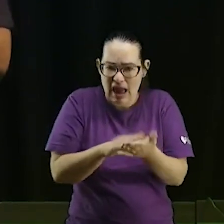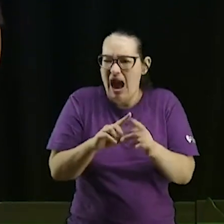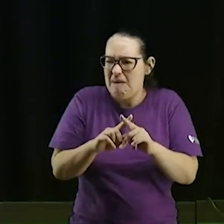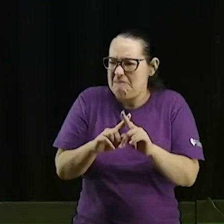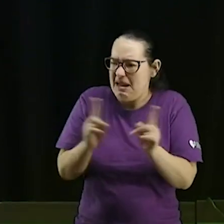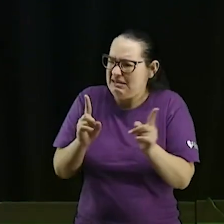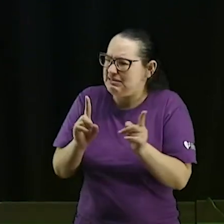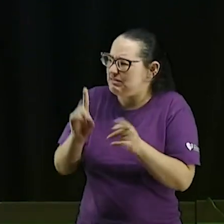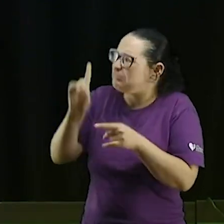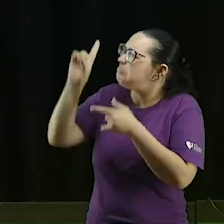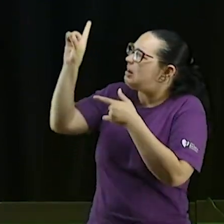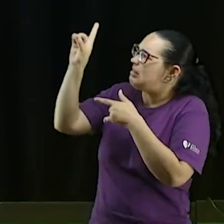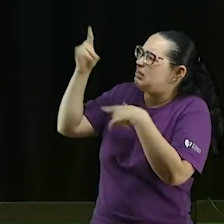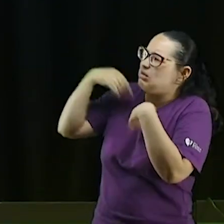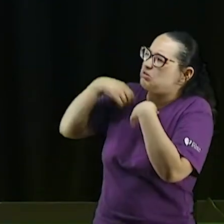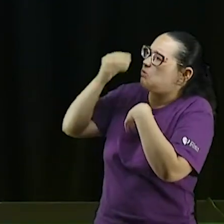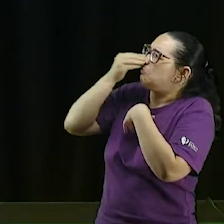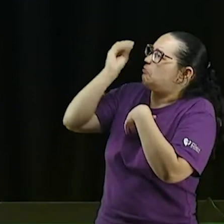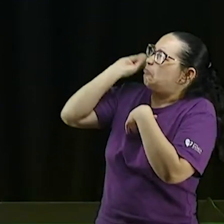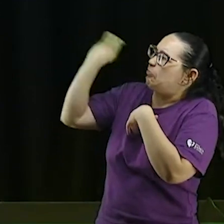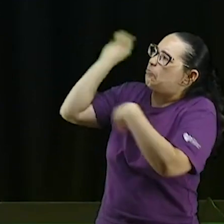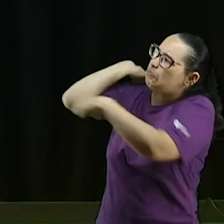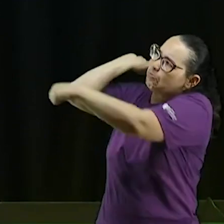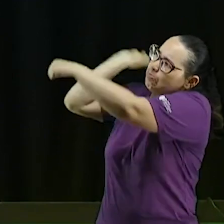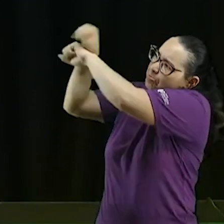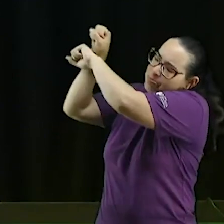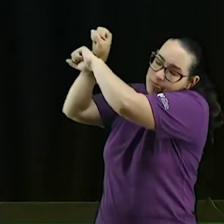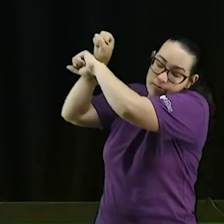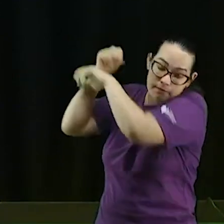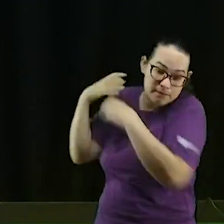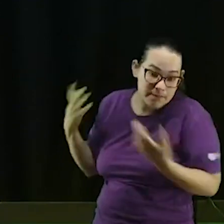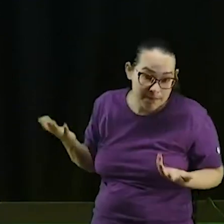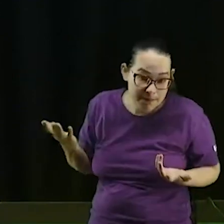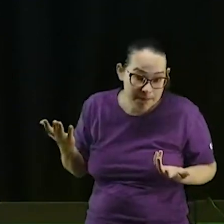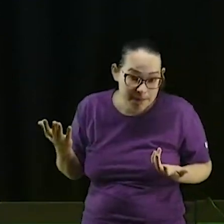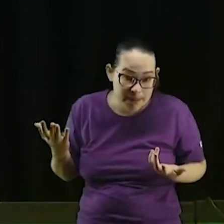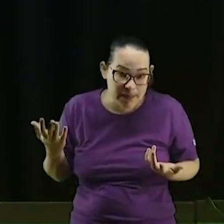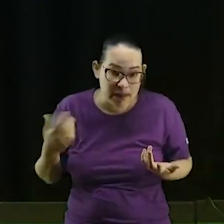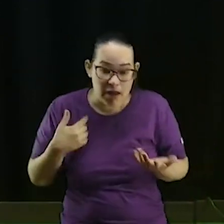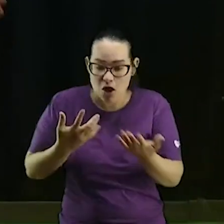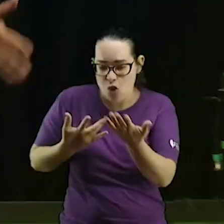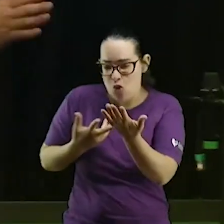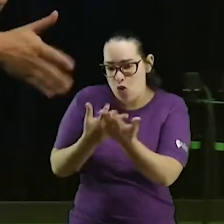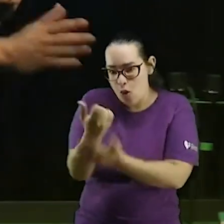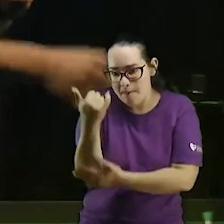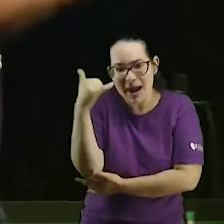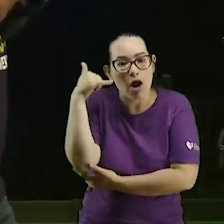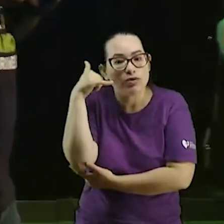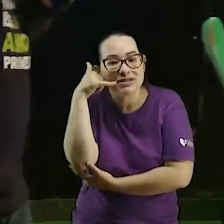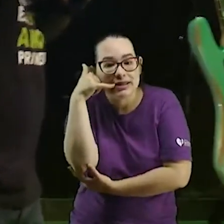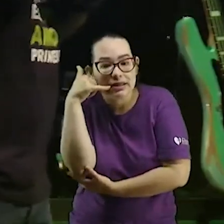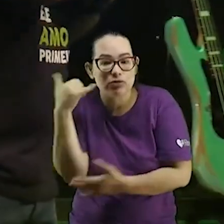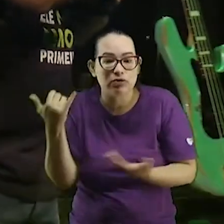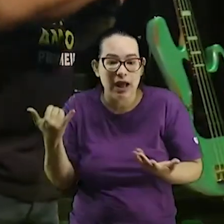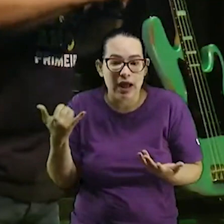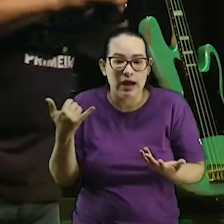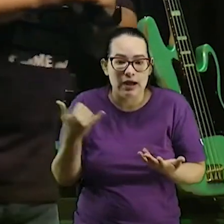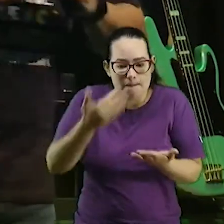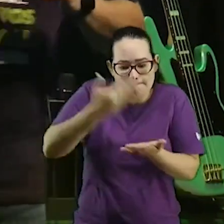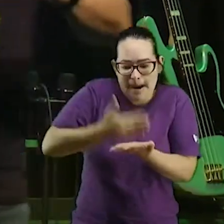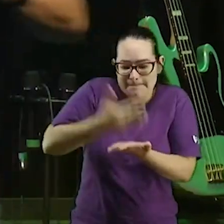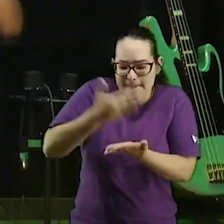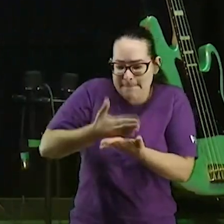nele eu compro o celular e pago ele em 12 prestações e 24 eu não atraso